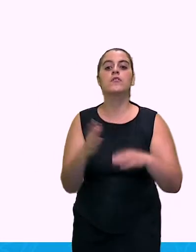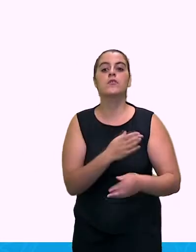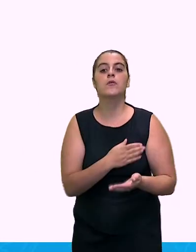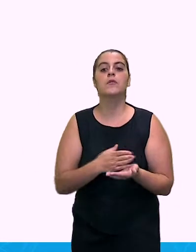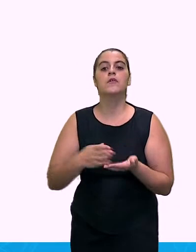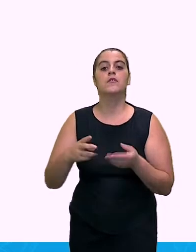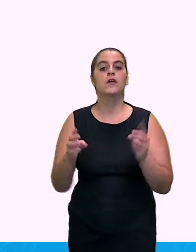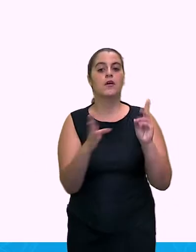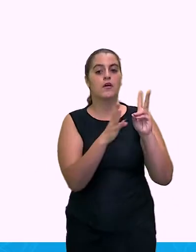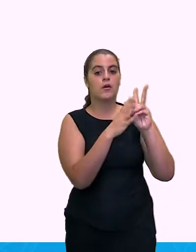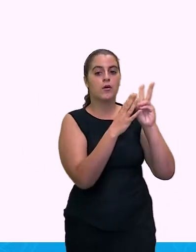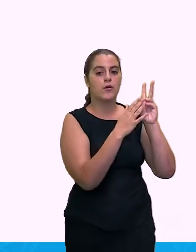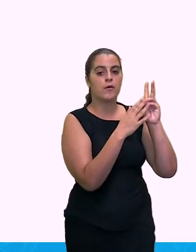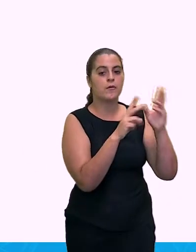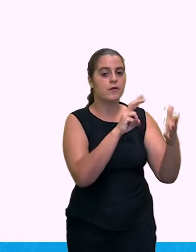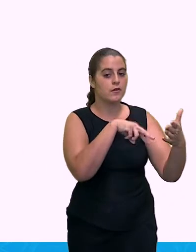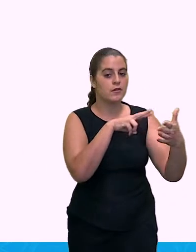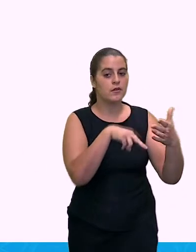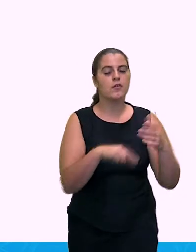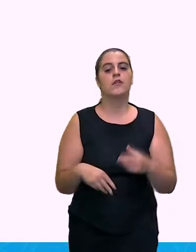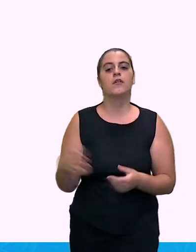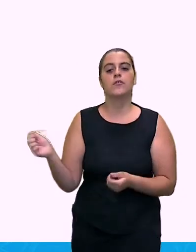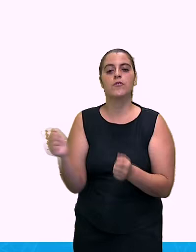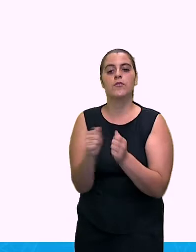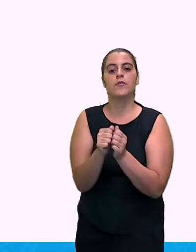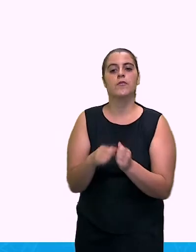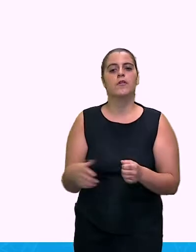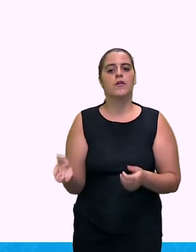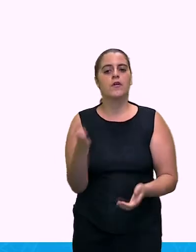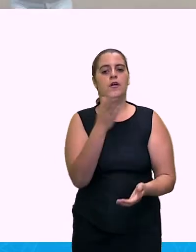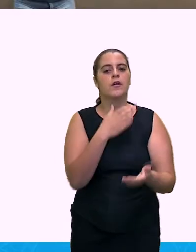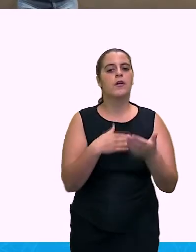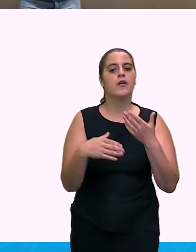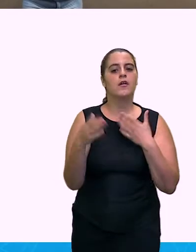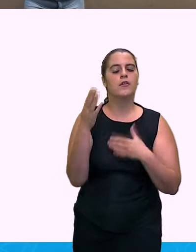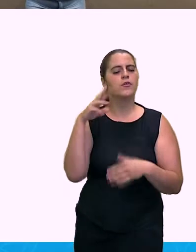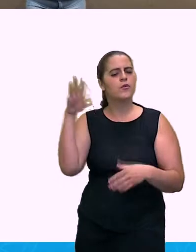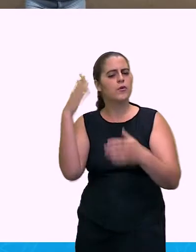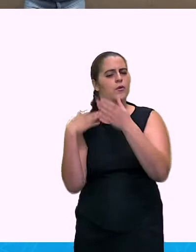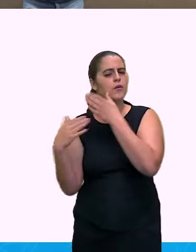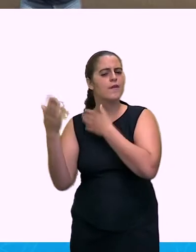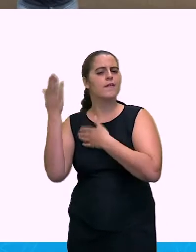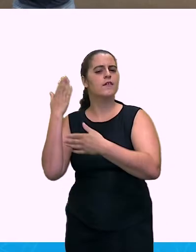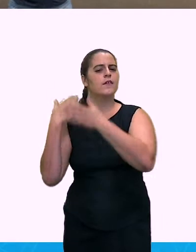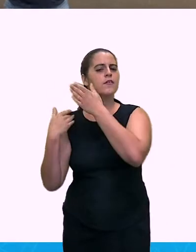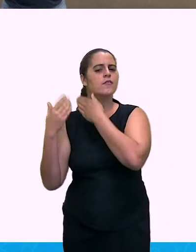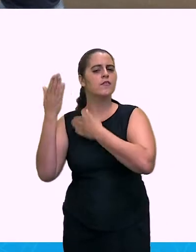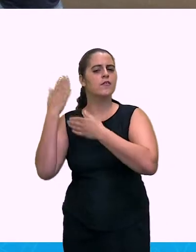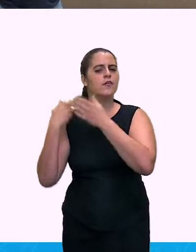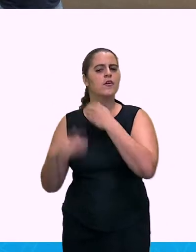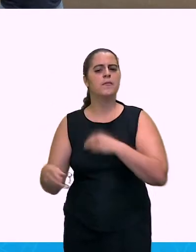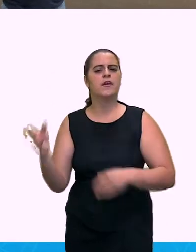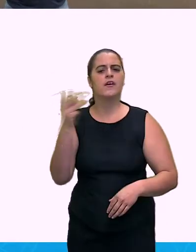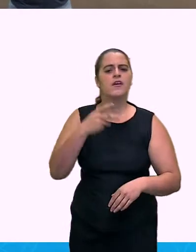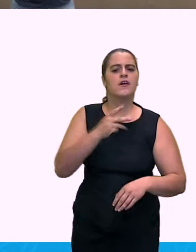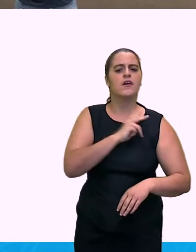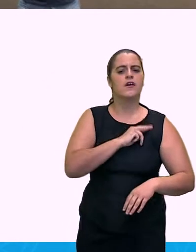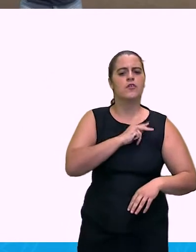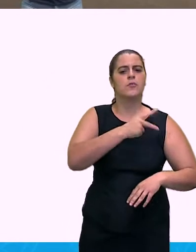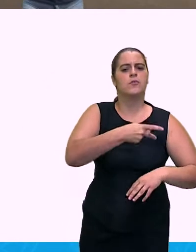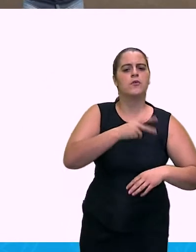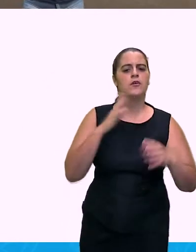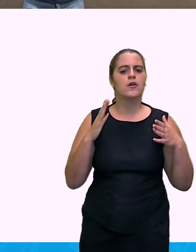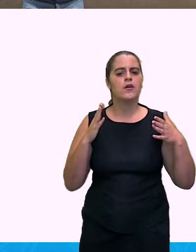indígenas. Vamos ler comigo o slide. Lá no início da nossa história, bem antes dos portugueses nos